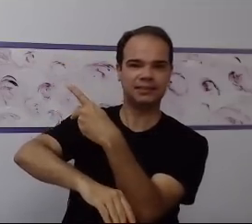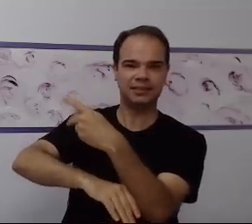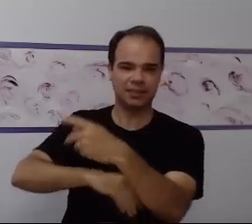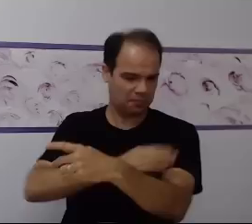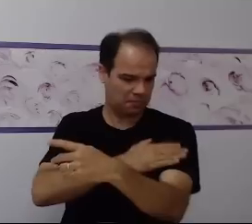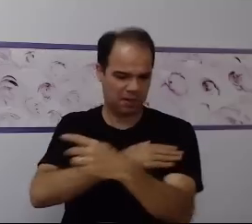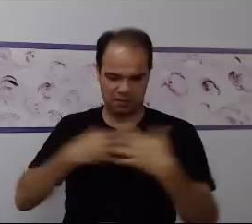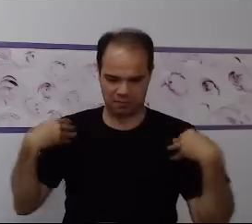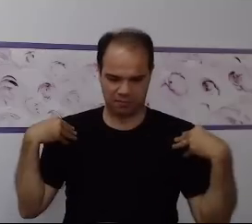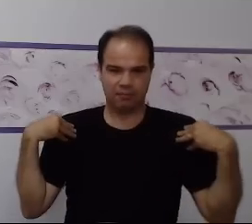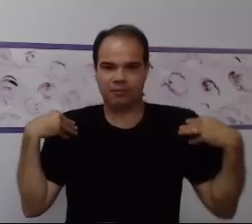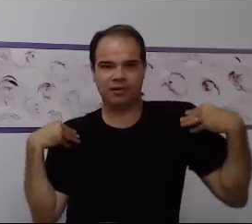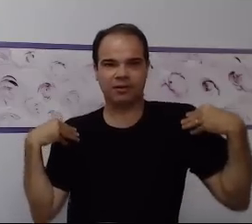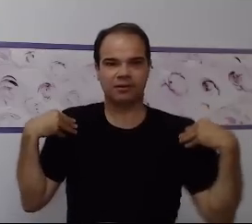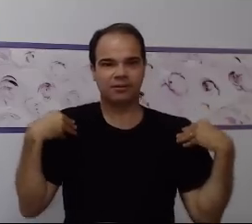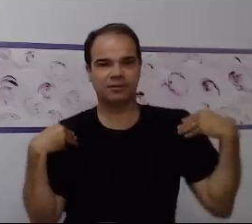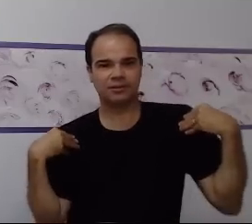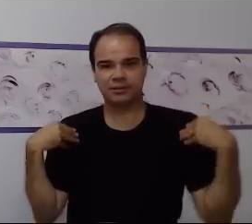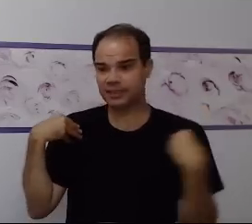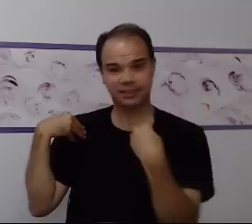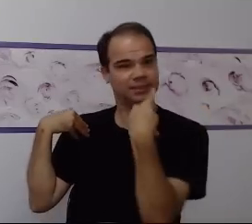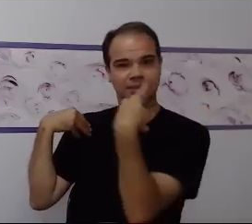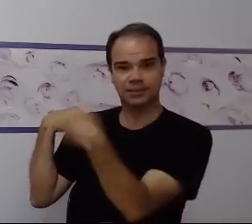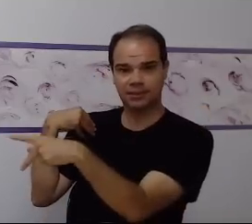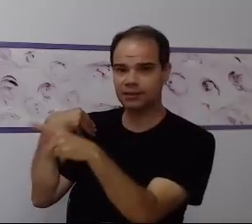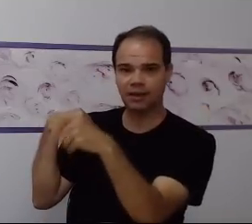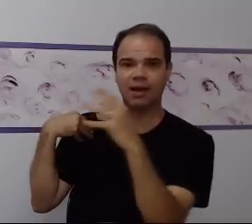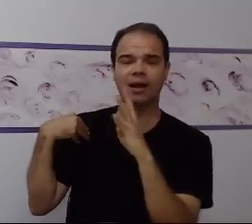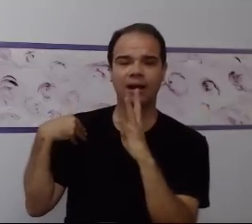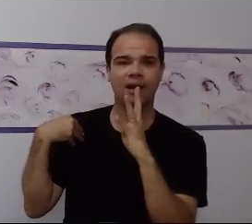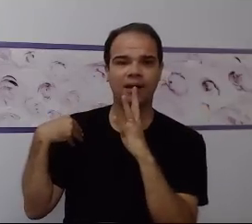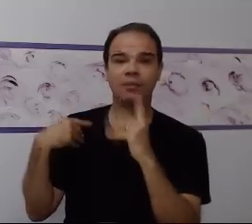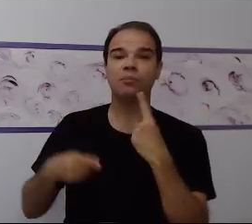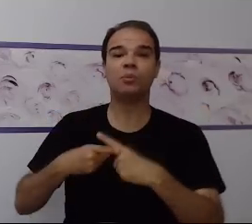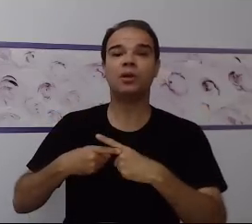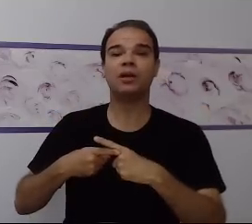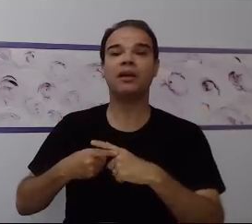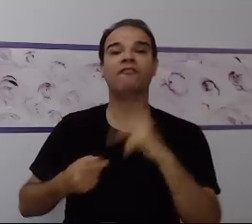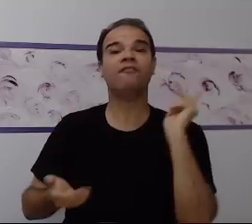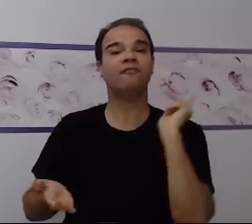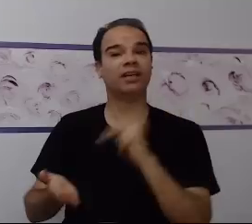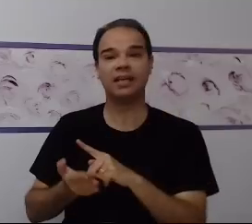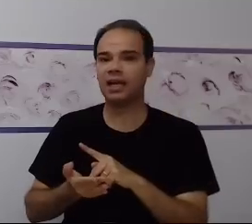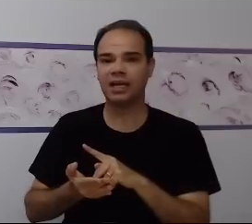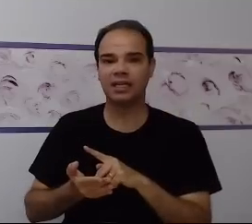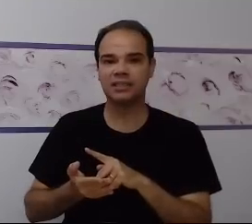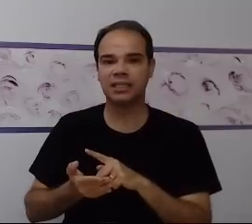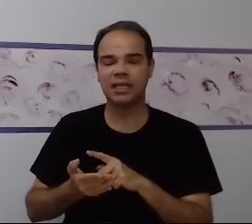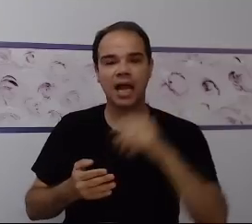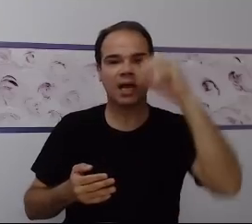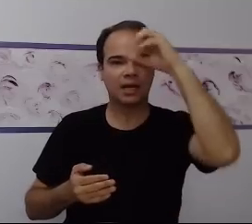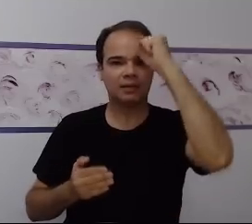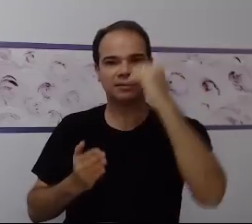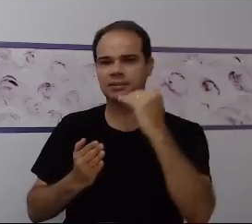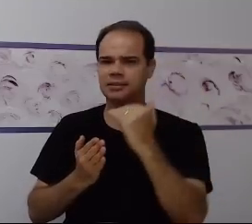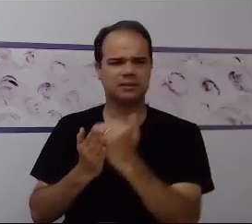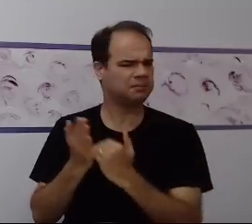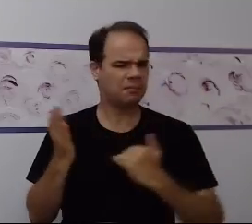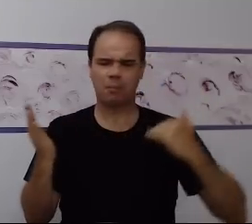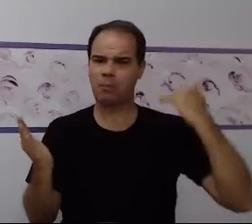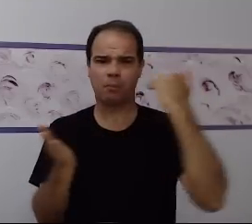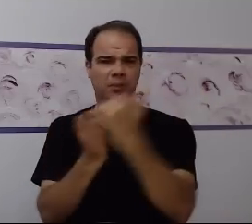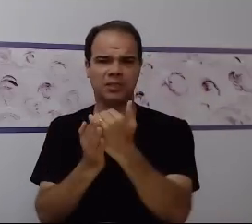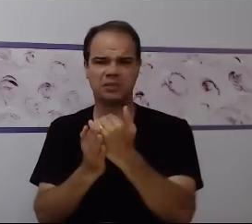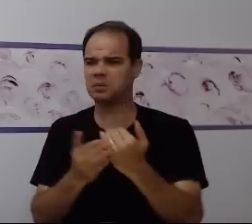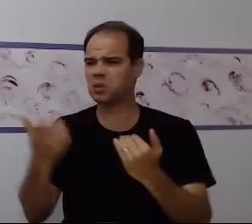tronco, ou qualquer outra situação dentro do corpo dela. Vai se tornar muito mais favorável do que eu apresentar pra ela, de repente,